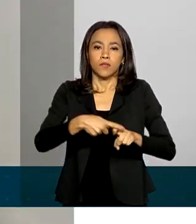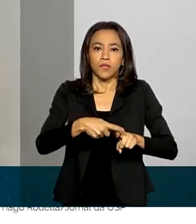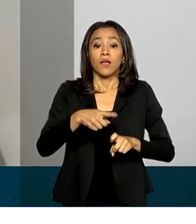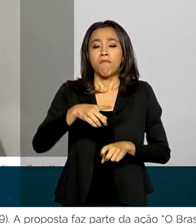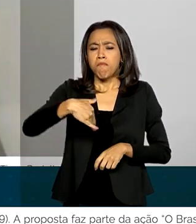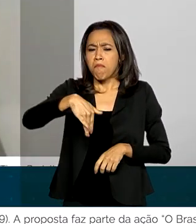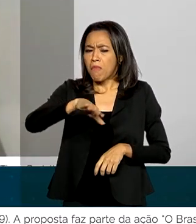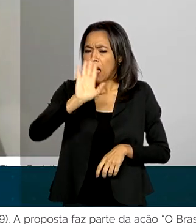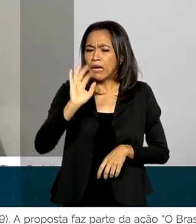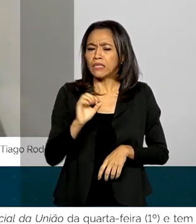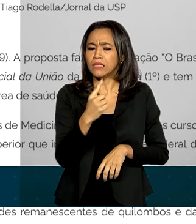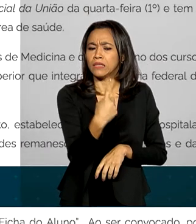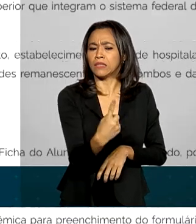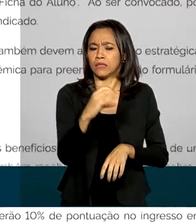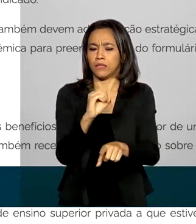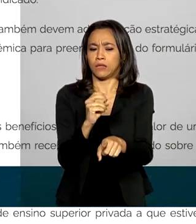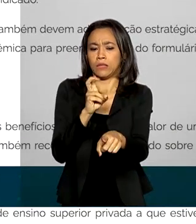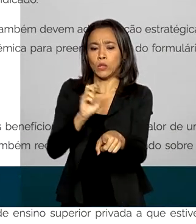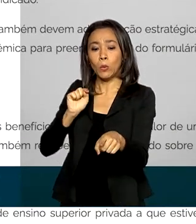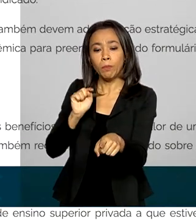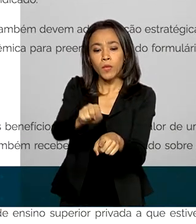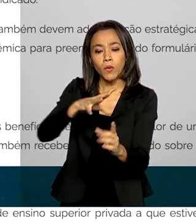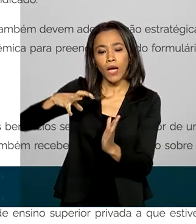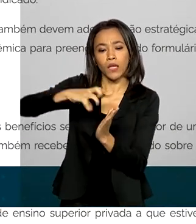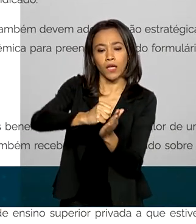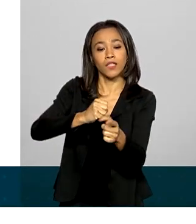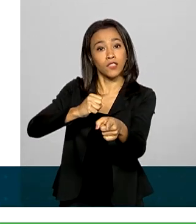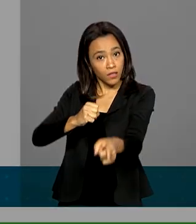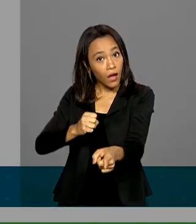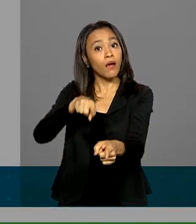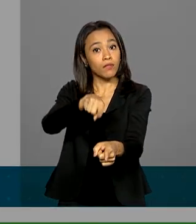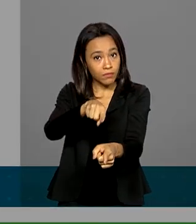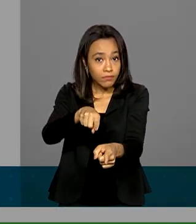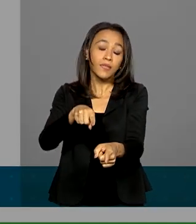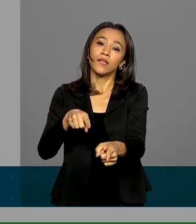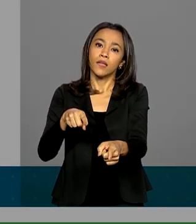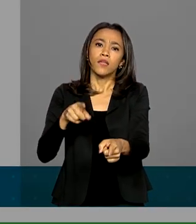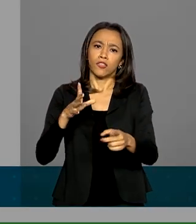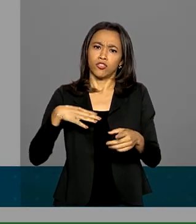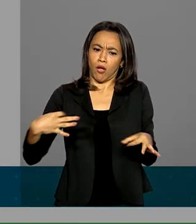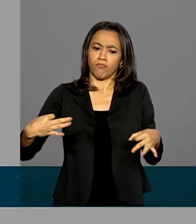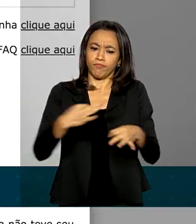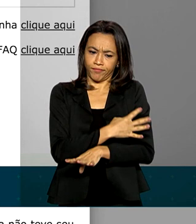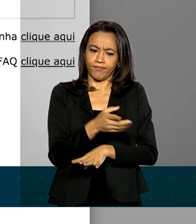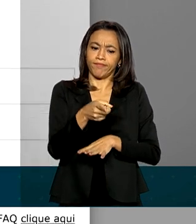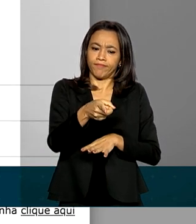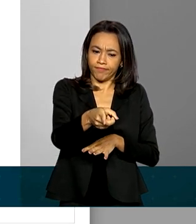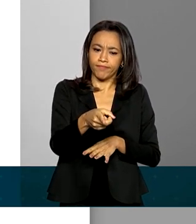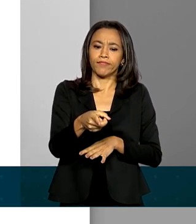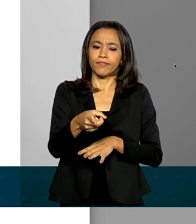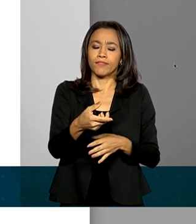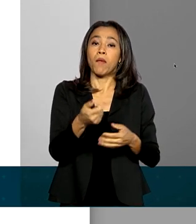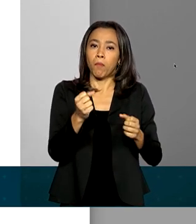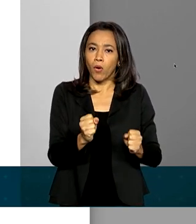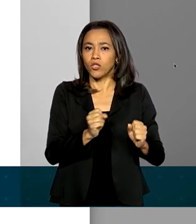mil cadastrados no programa O Brasil Conta Comigo, acadêmicos, e que já estão disponíveis para